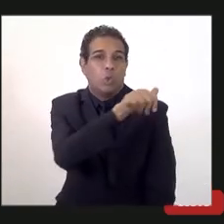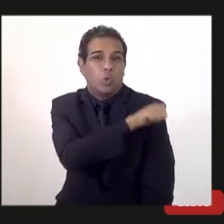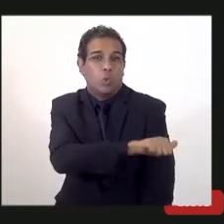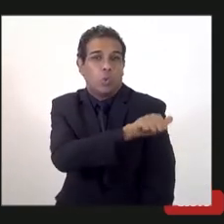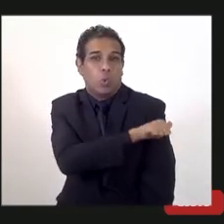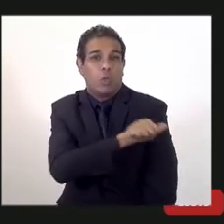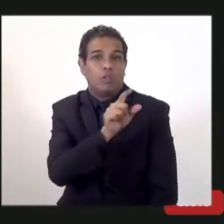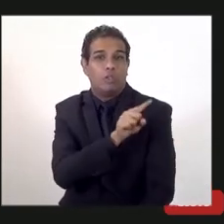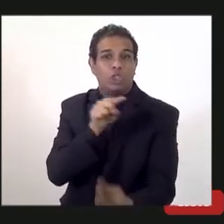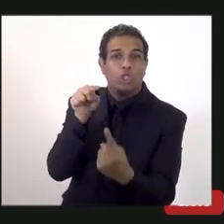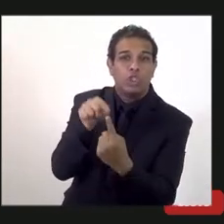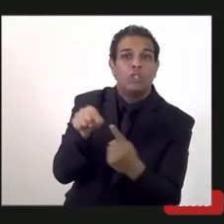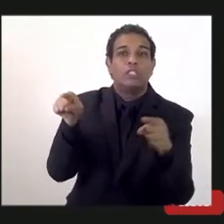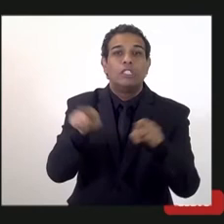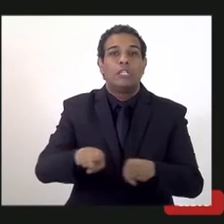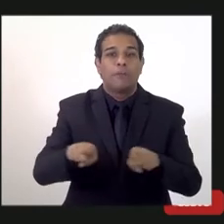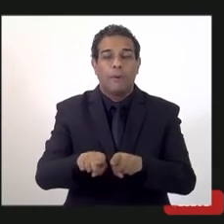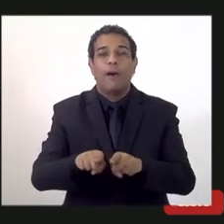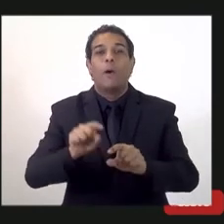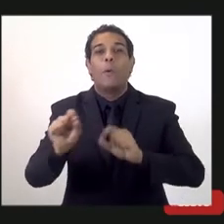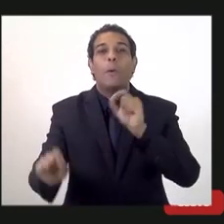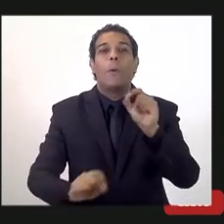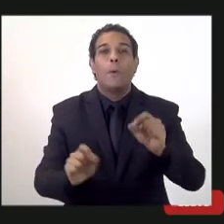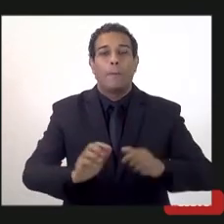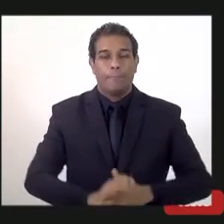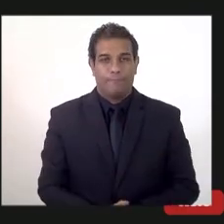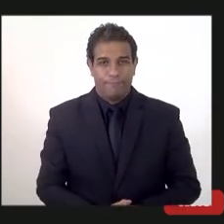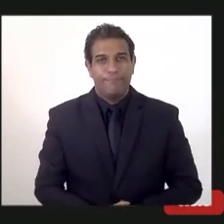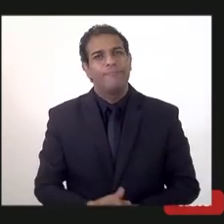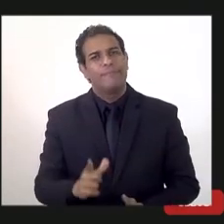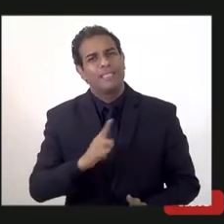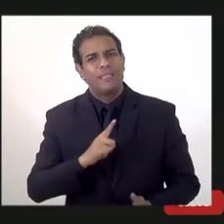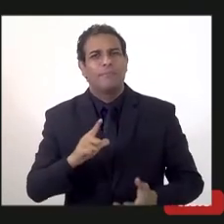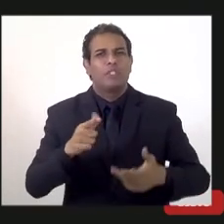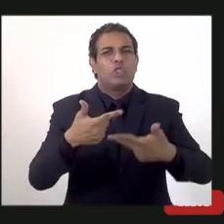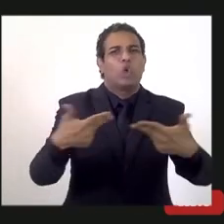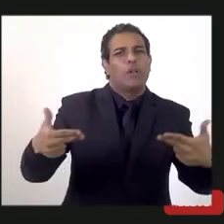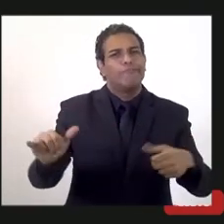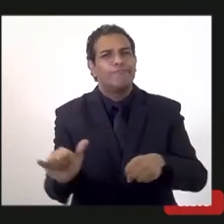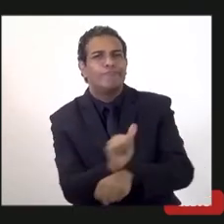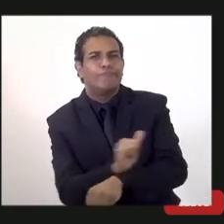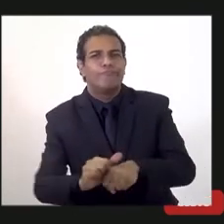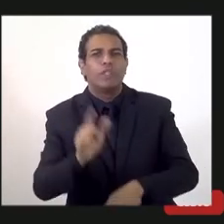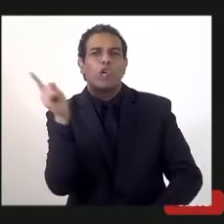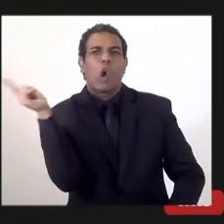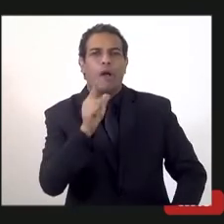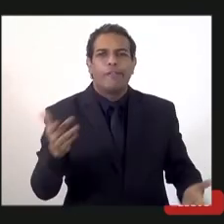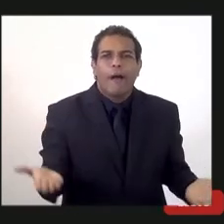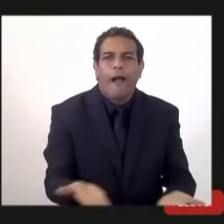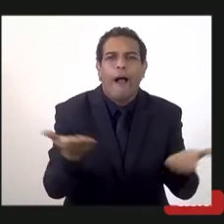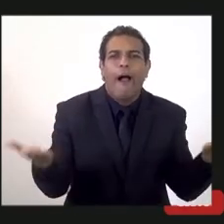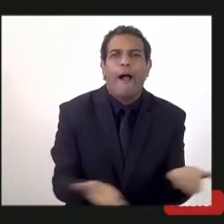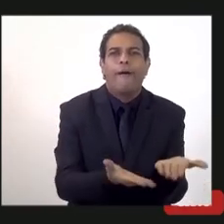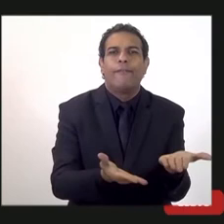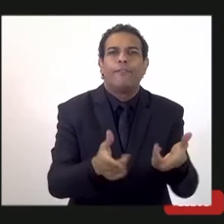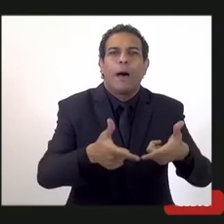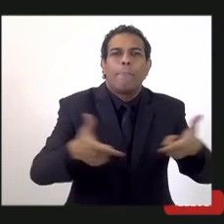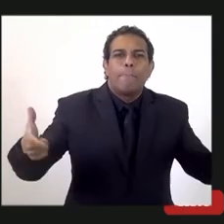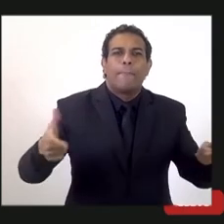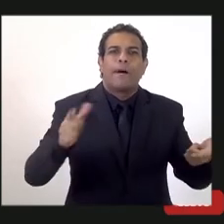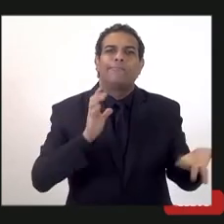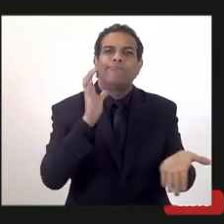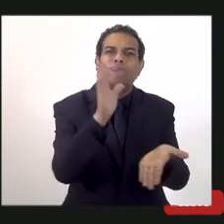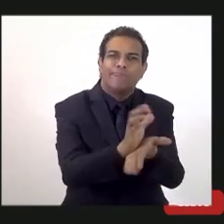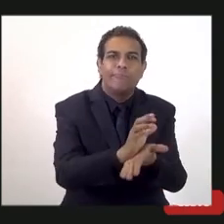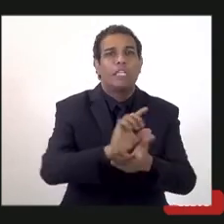do fundo, finalizando com algumas questões específicas, em cima de um trabalho que a gente já fez e logo depois o